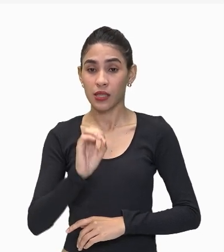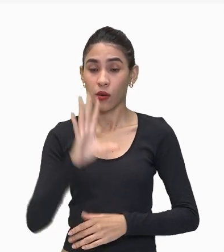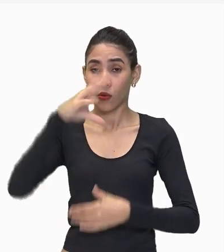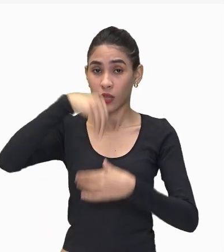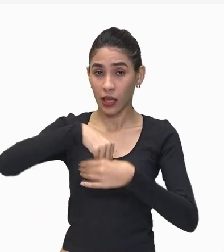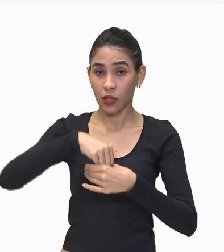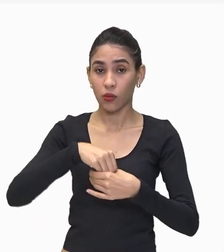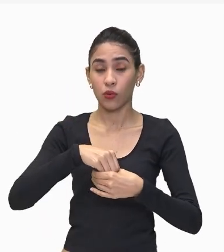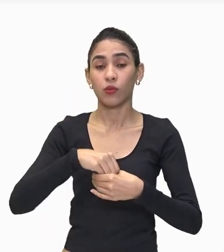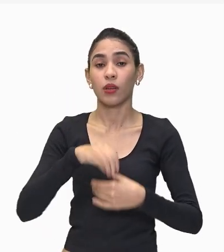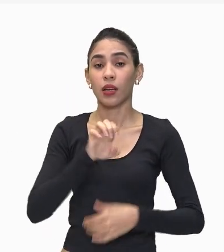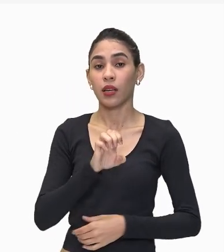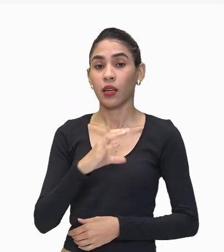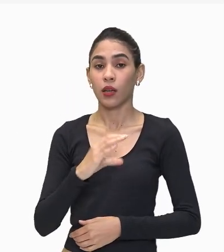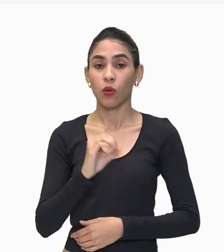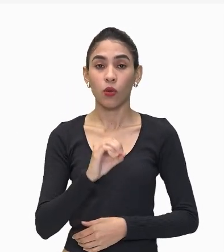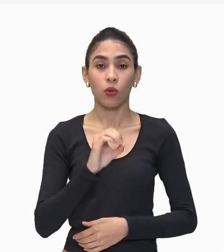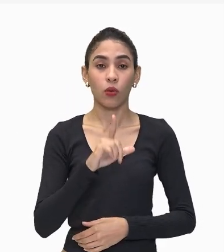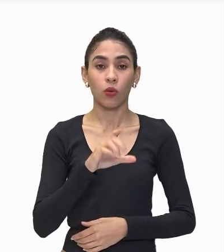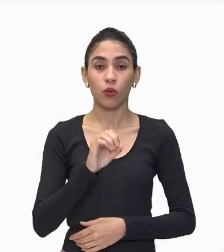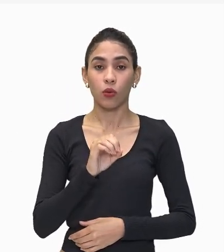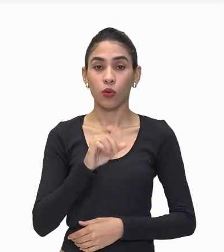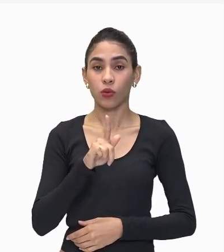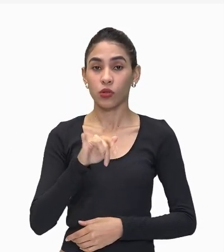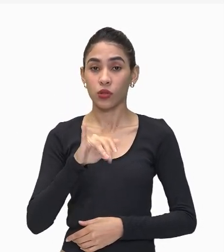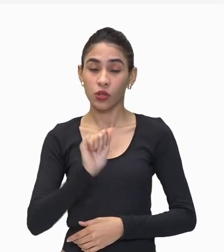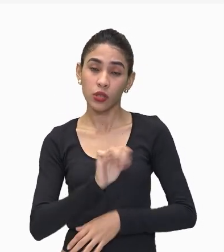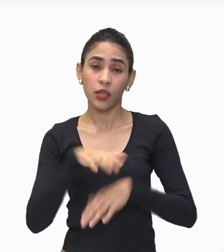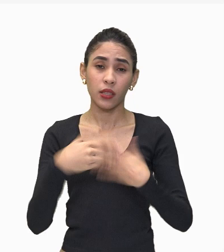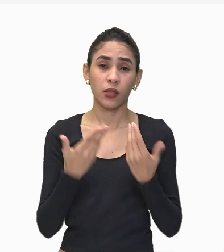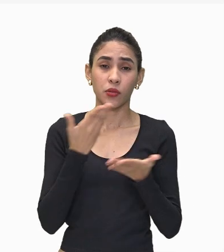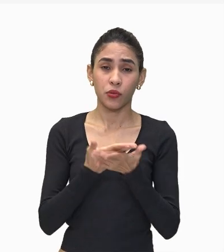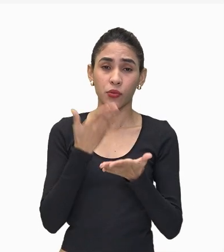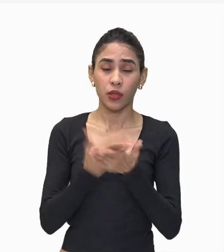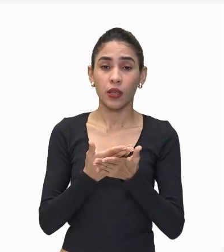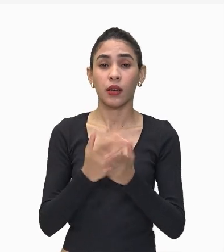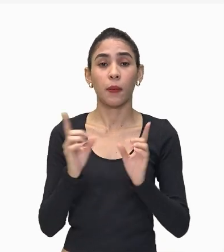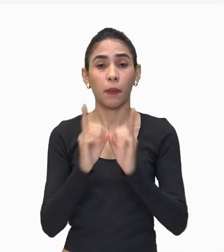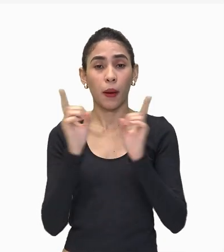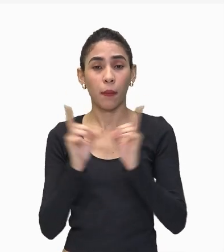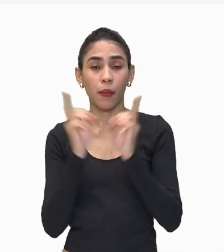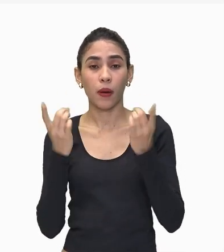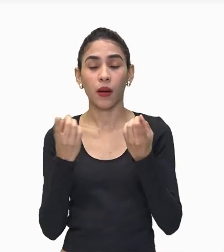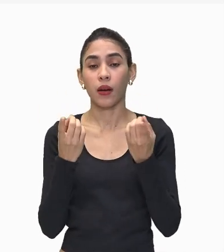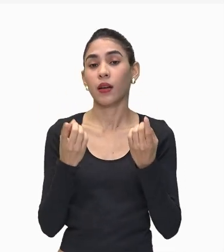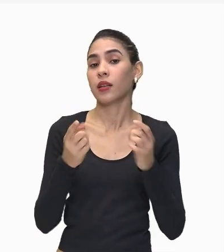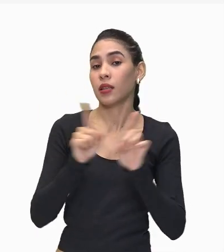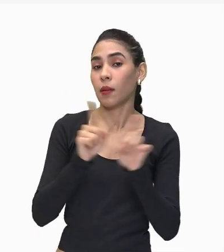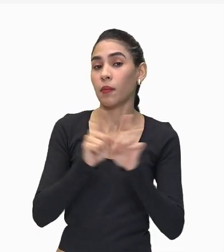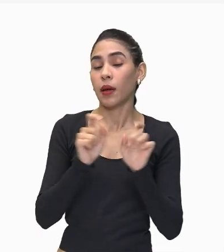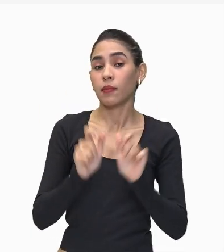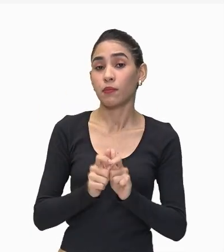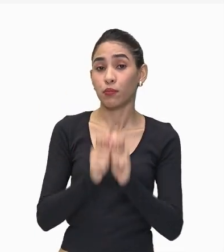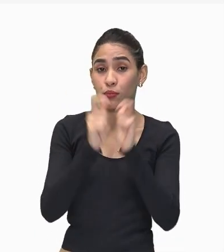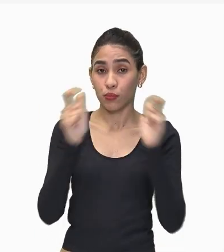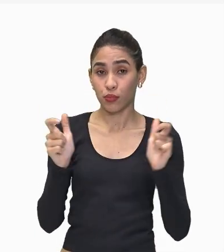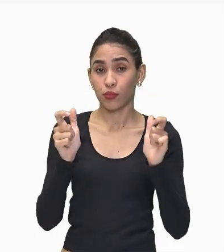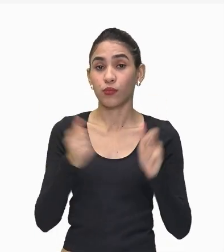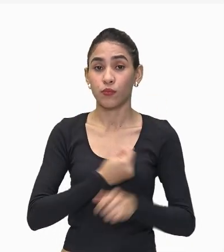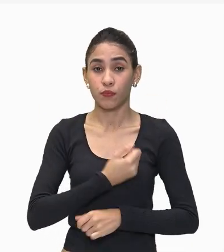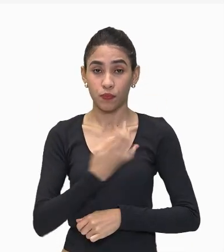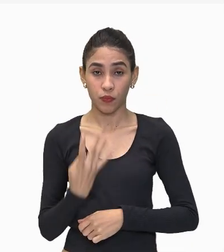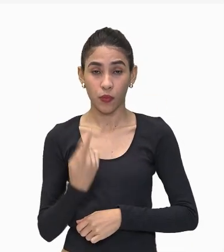E aí Para a gente estudar Essa dinâmica Esse movimento Da quantidade populacional A gente vai observar Aqui os